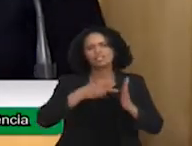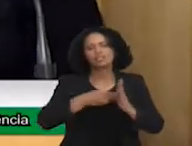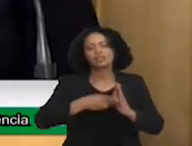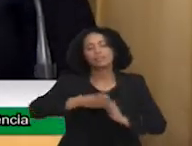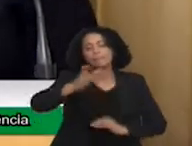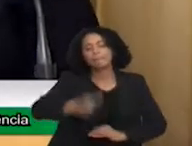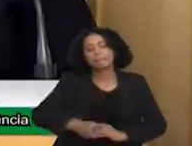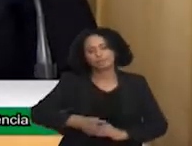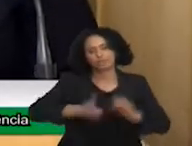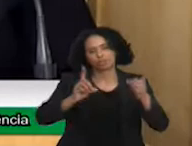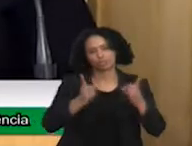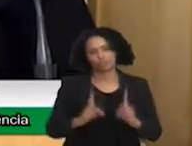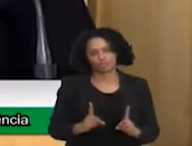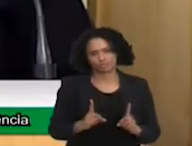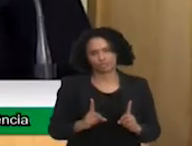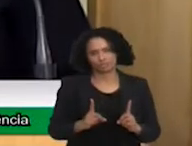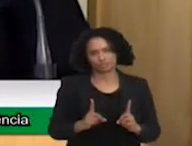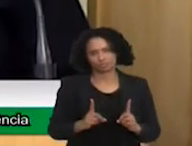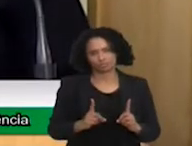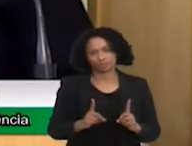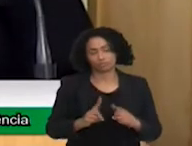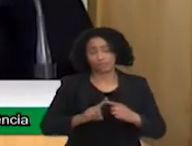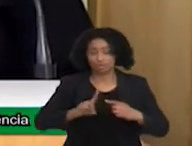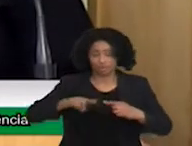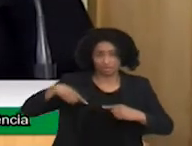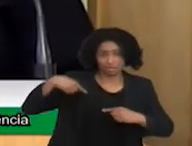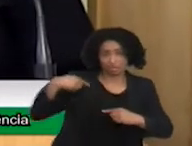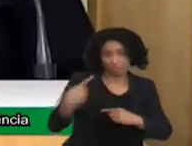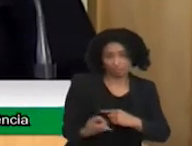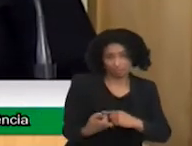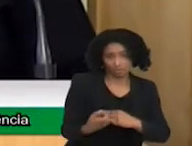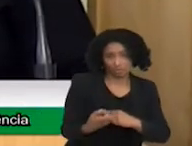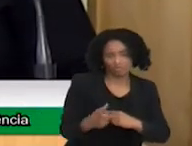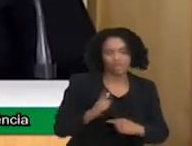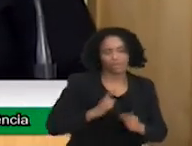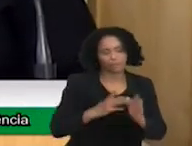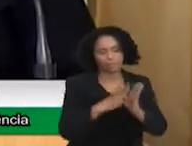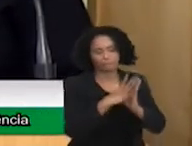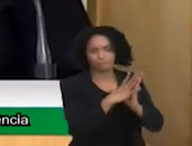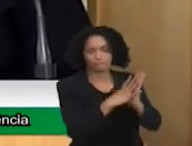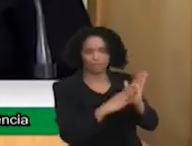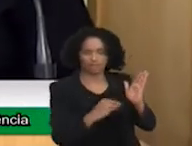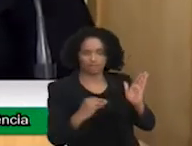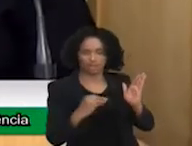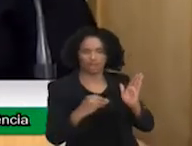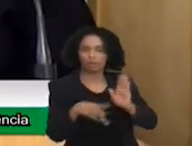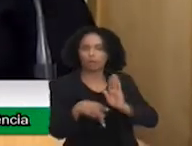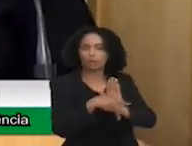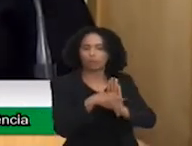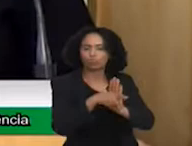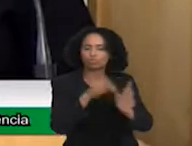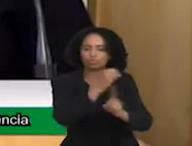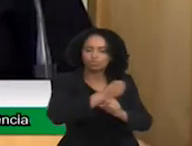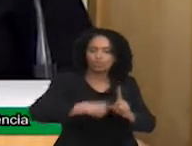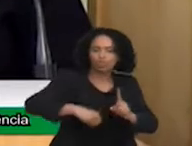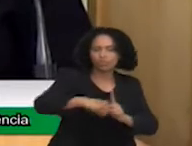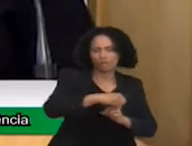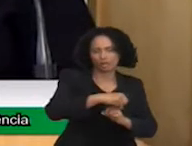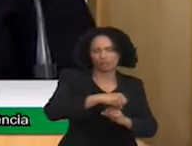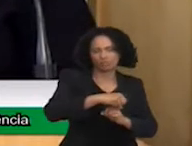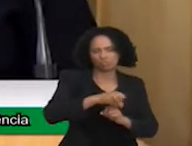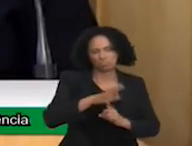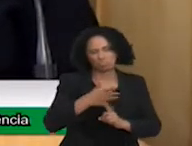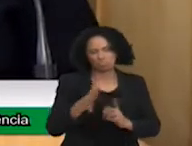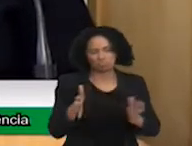Depois veio o modelo social da deficiência. O modelo social veio mais ou menos na década de